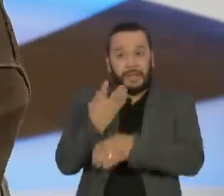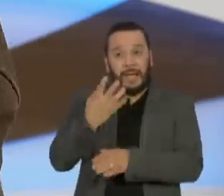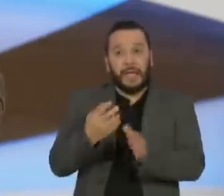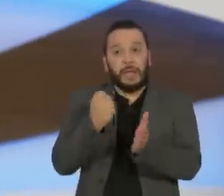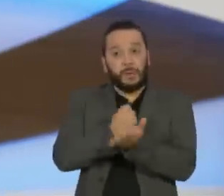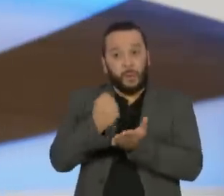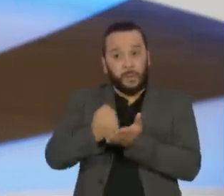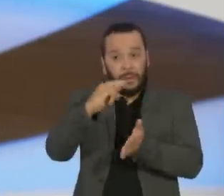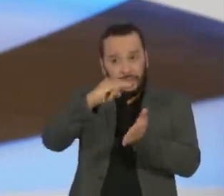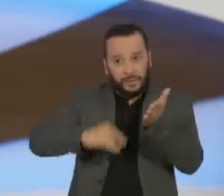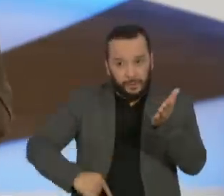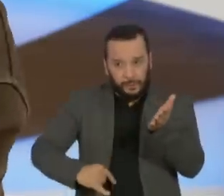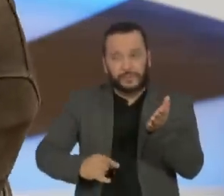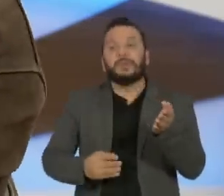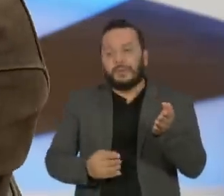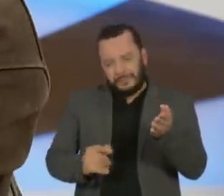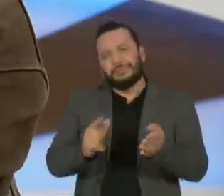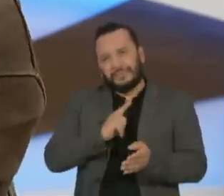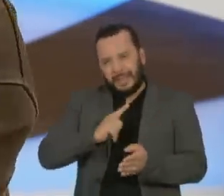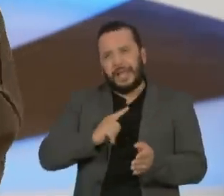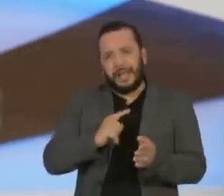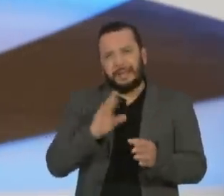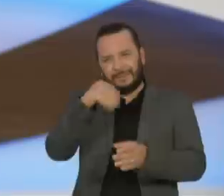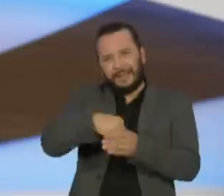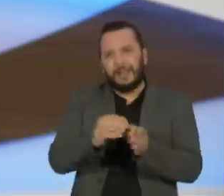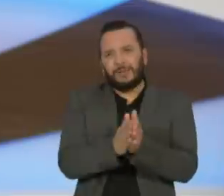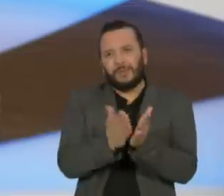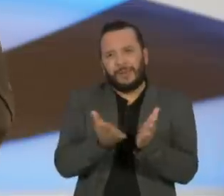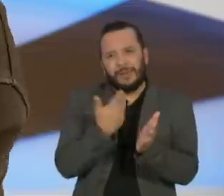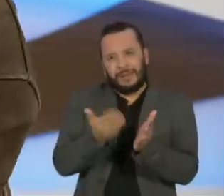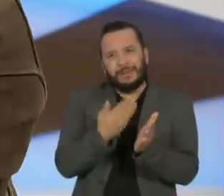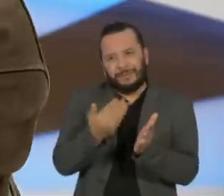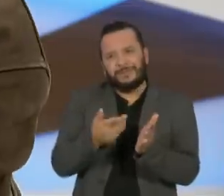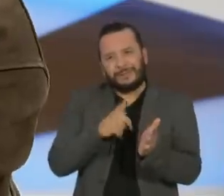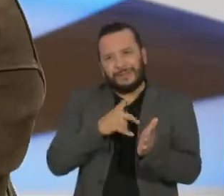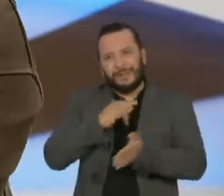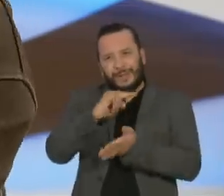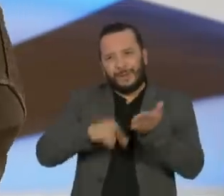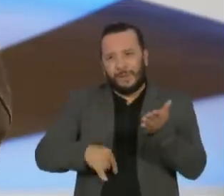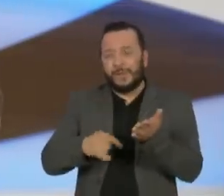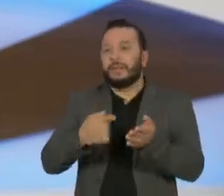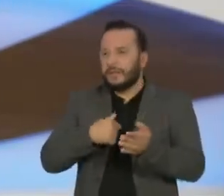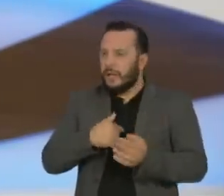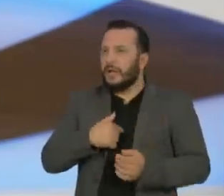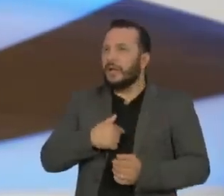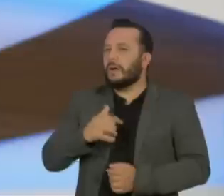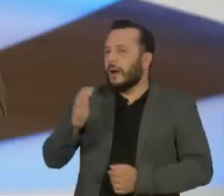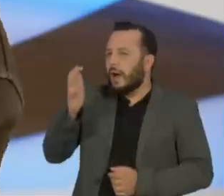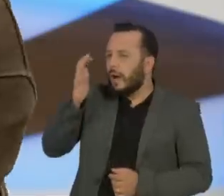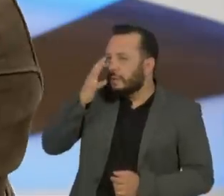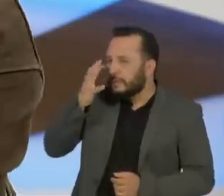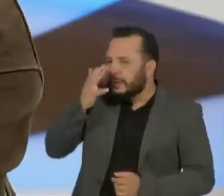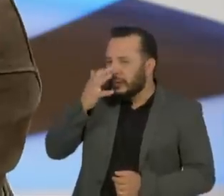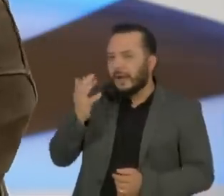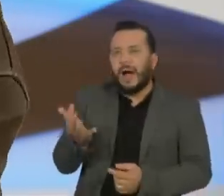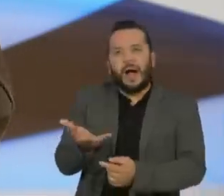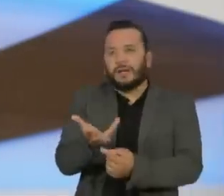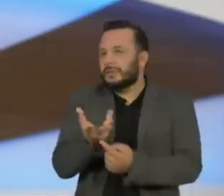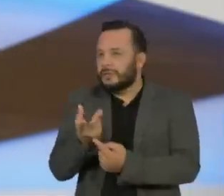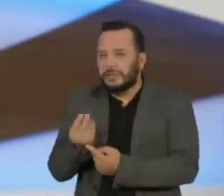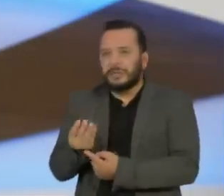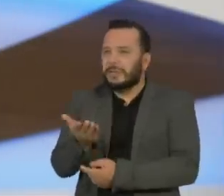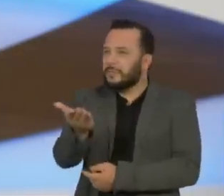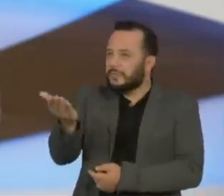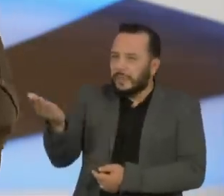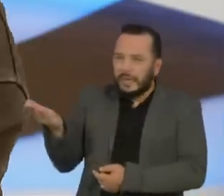agora faz parte da biografia. E fiz questão de enaltecer a minha admiração artística por todos eles,